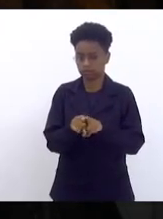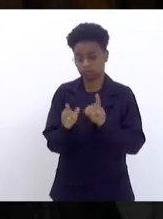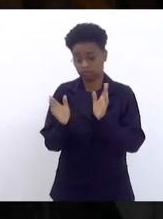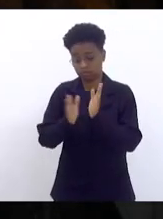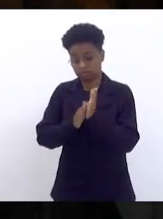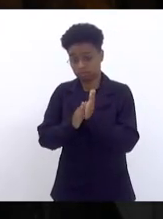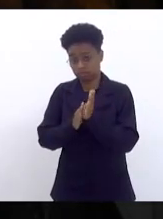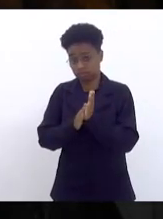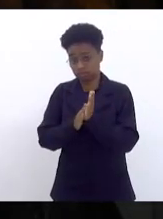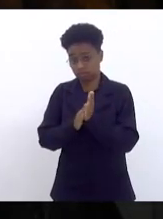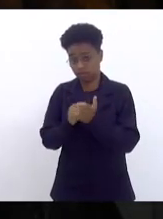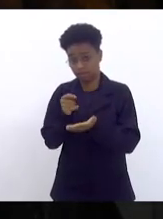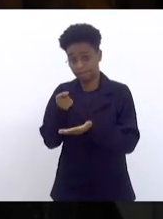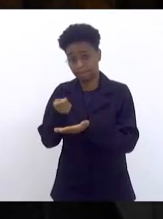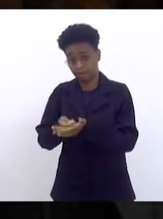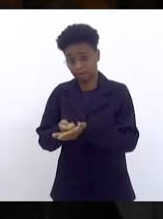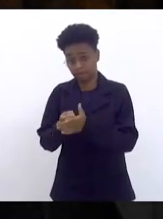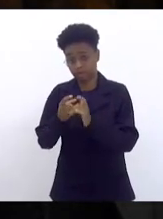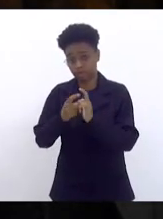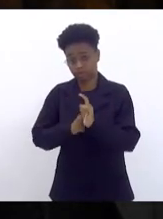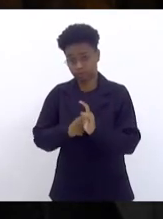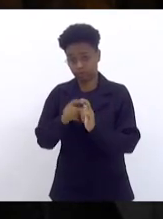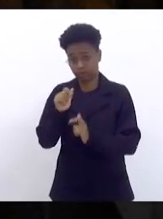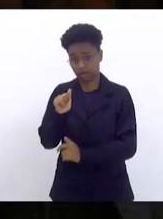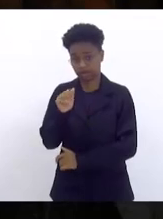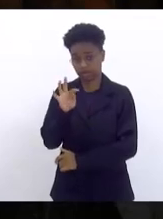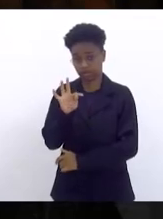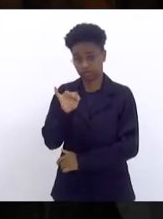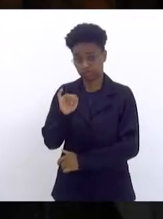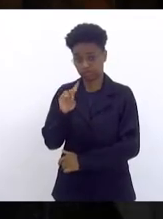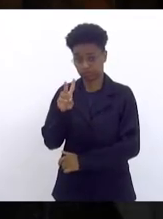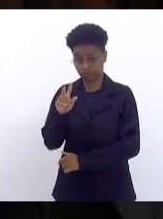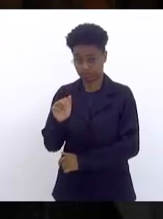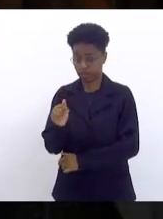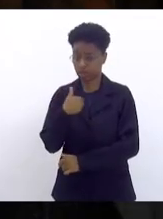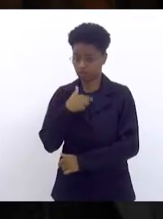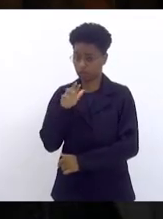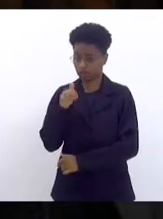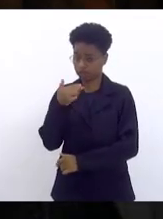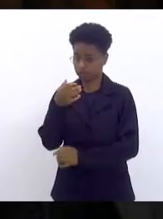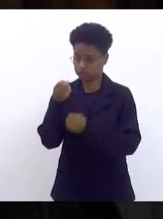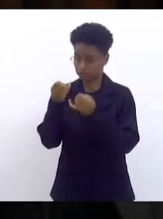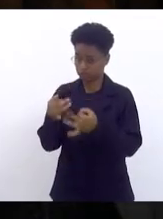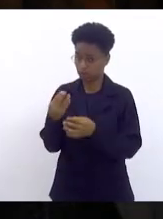da dívida ativa e já vou explicar como.